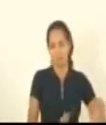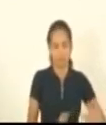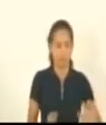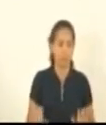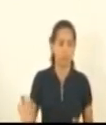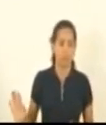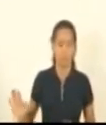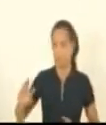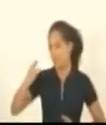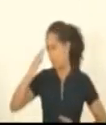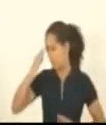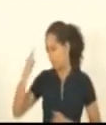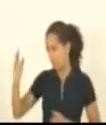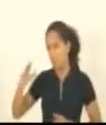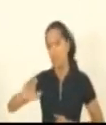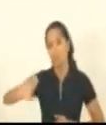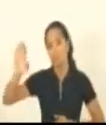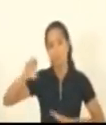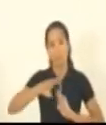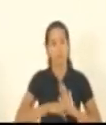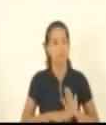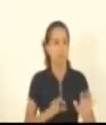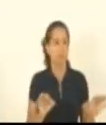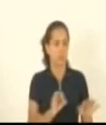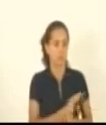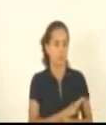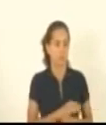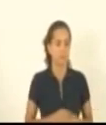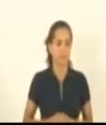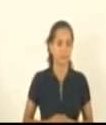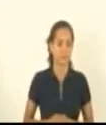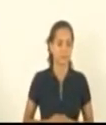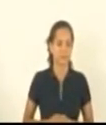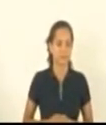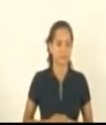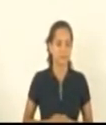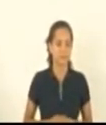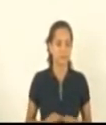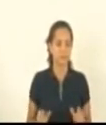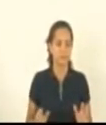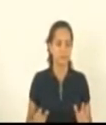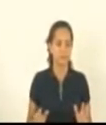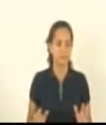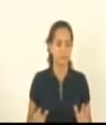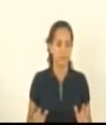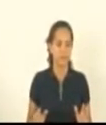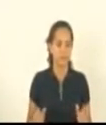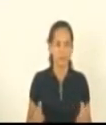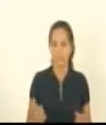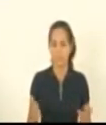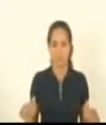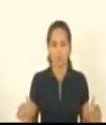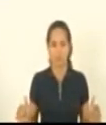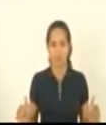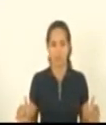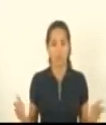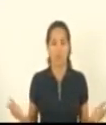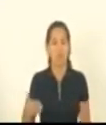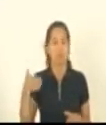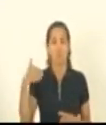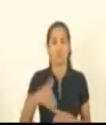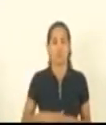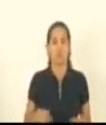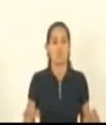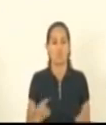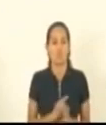muito obrigado pela ordem. Só para concluir aqui, não existe nenhum, nem réplica, nem térmica, é encaminhamento de votação. Beleza.